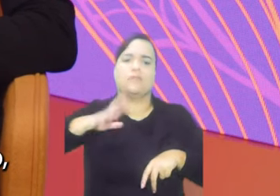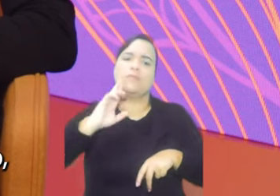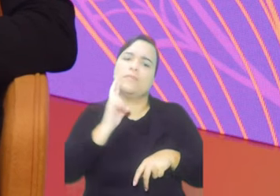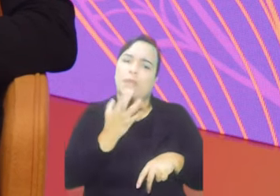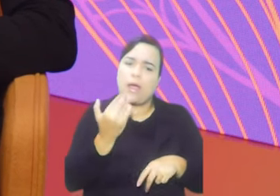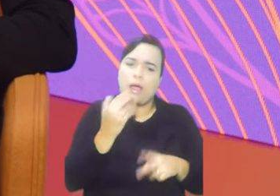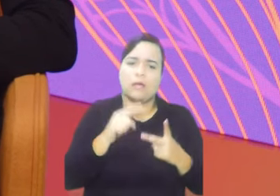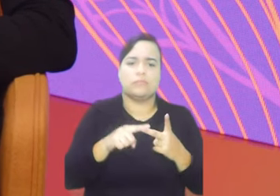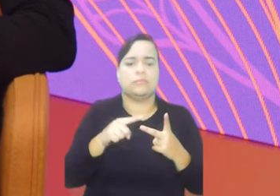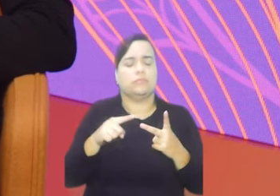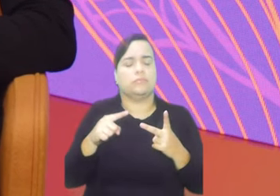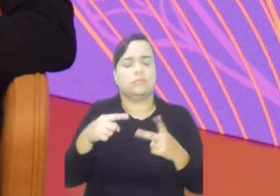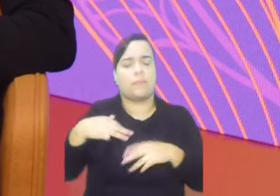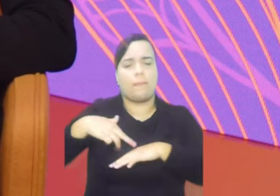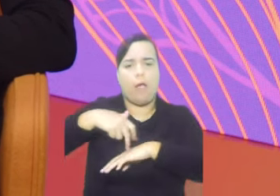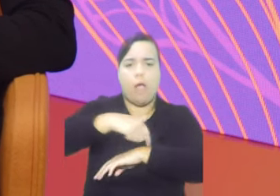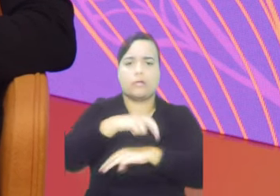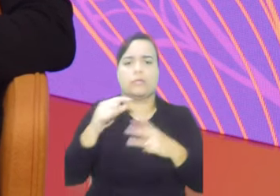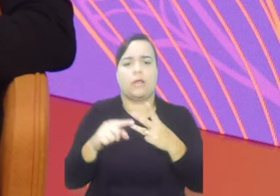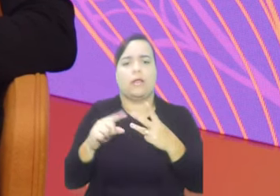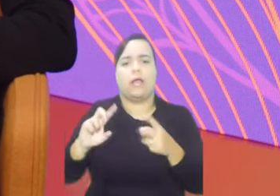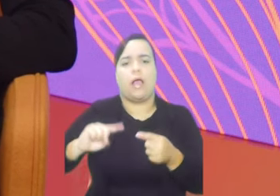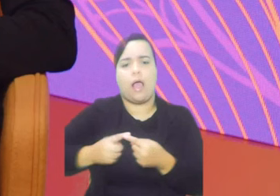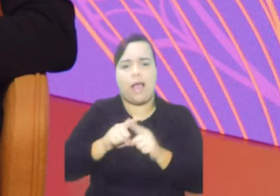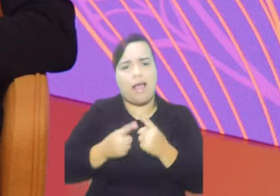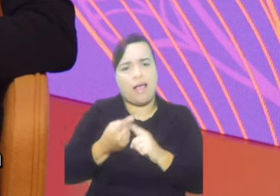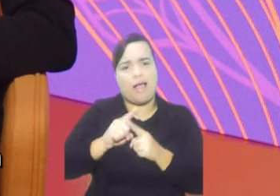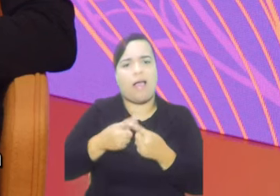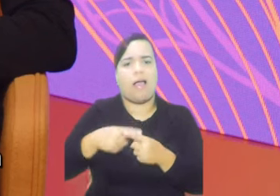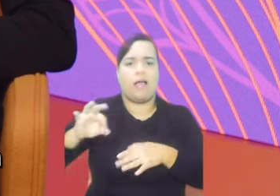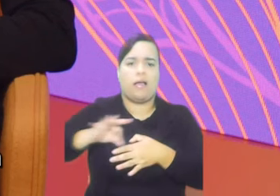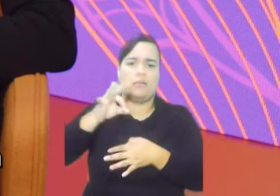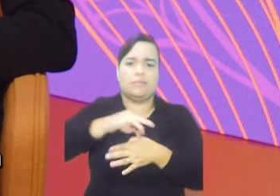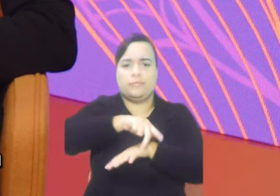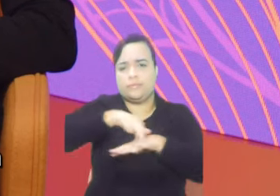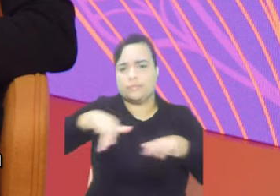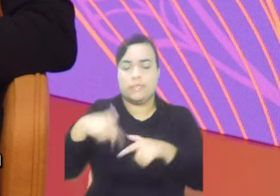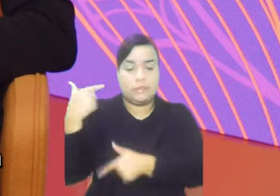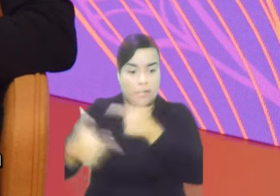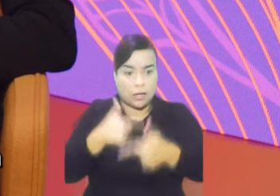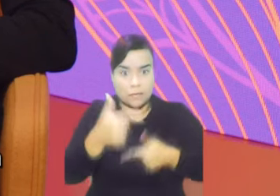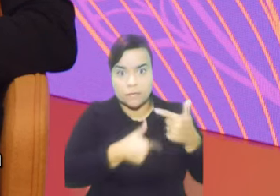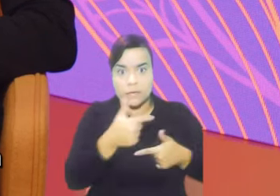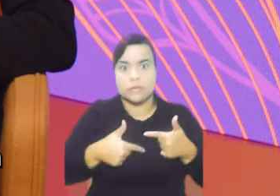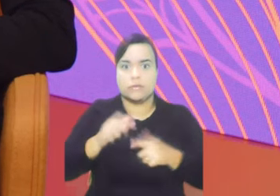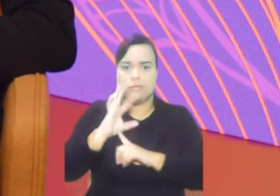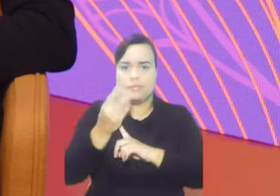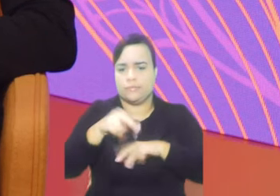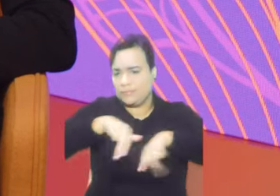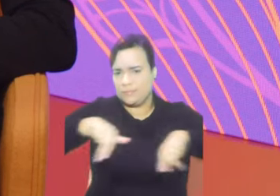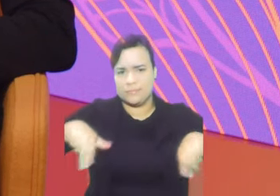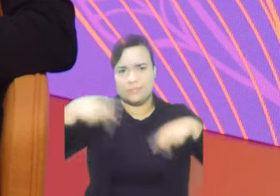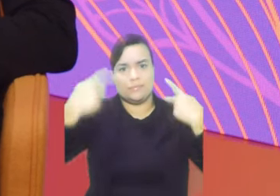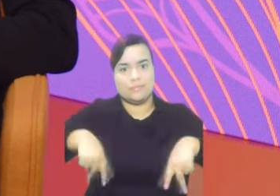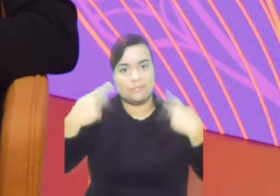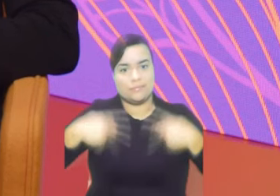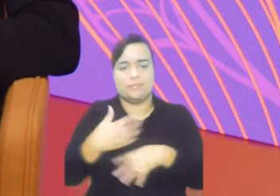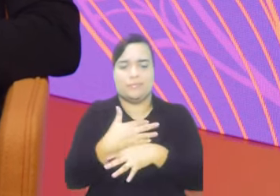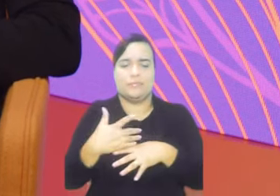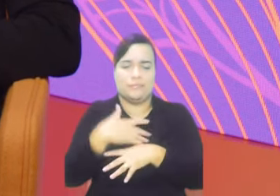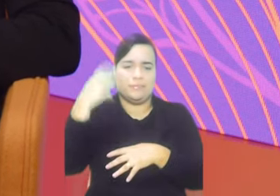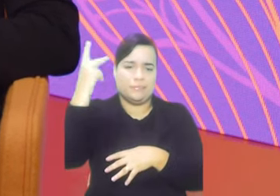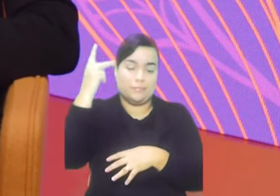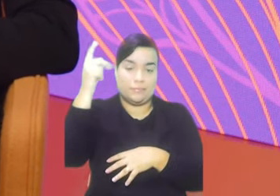artesanato, serviços, em várias cidades do Brasil. Da mesma forma, criamos junto também com a Rede Brasil do Pacto